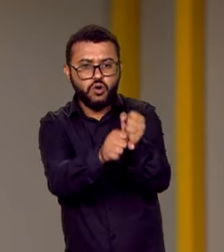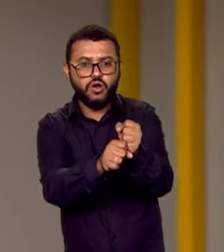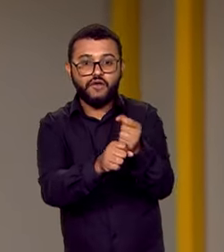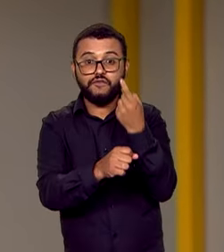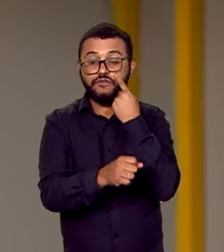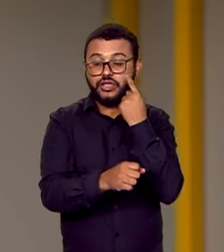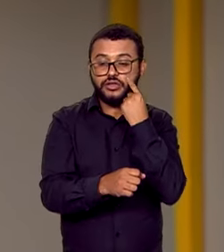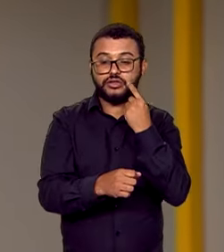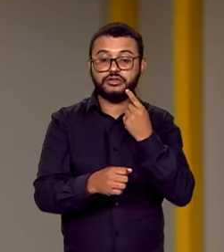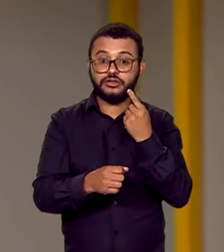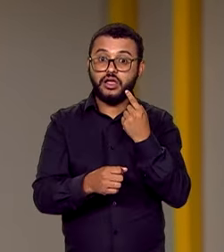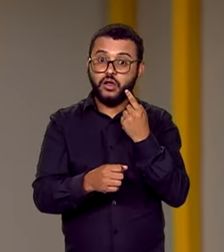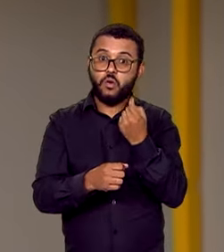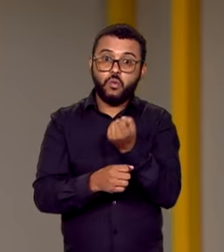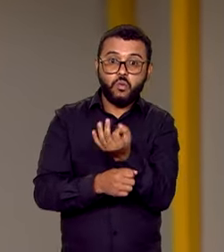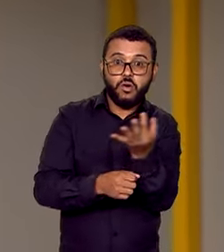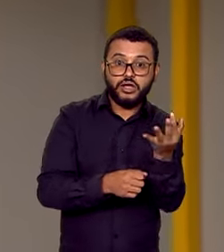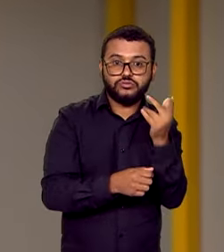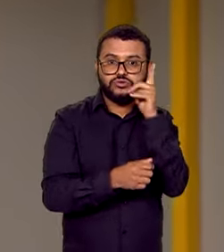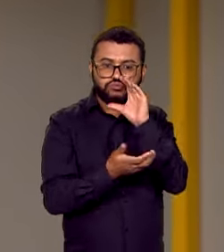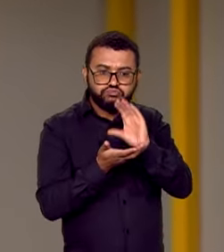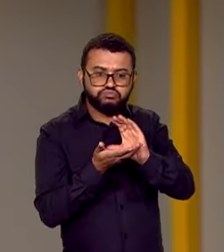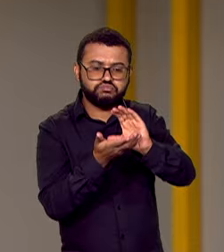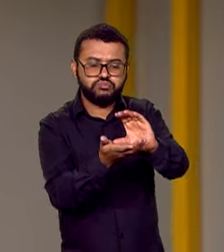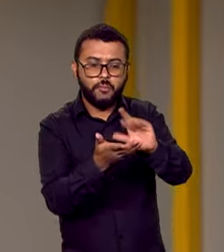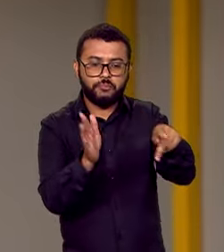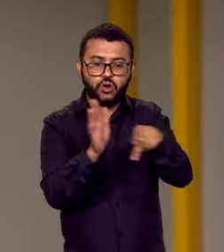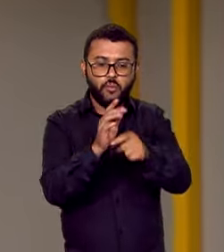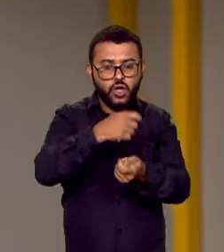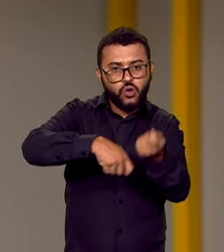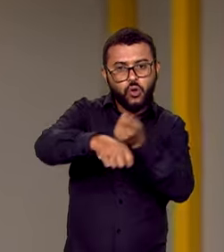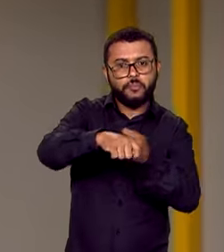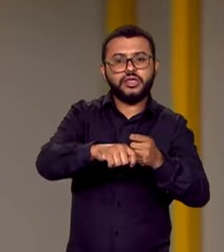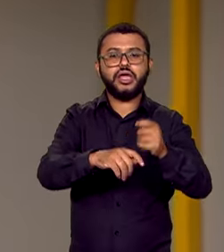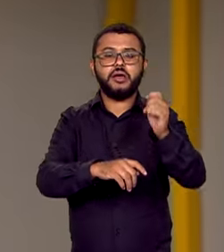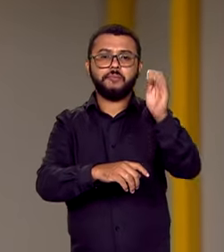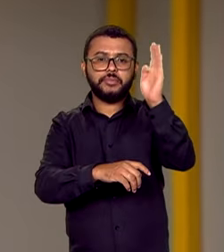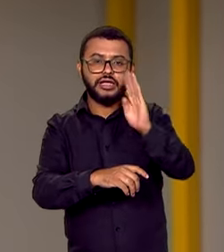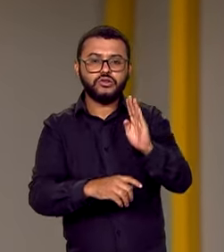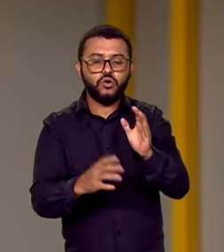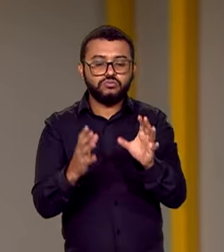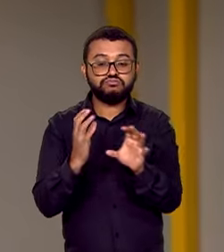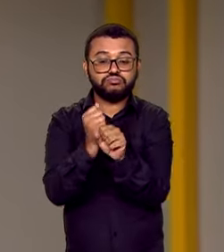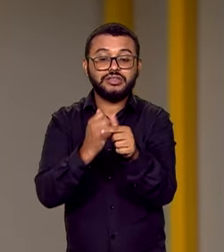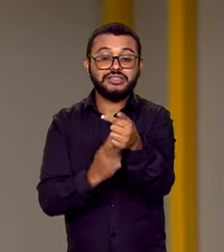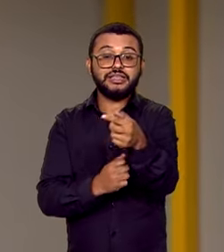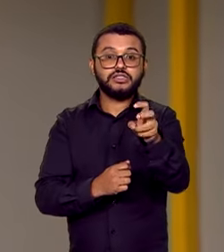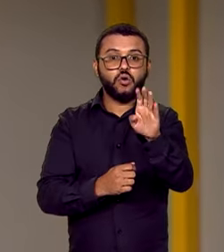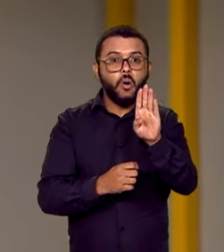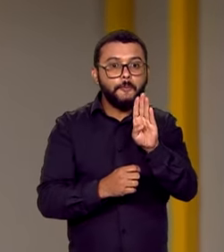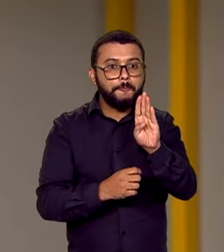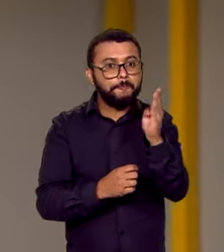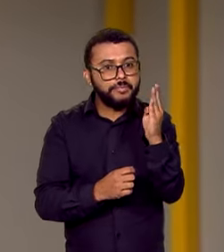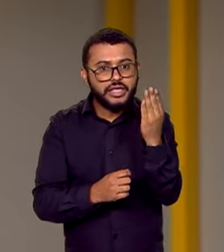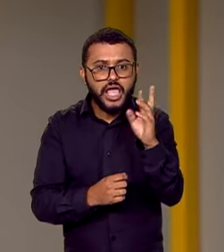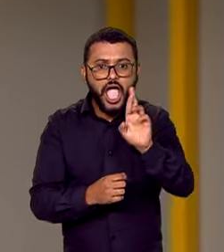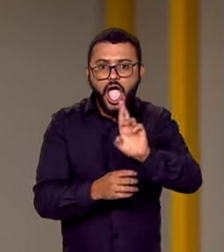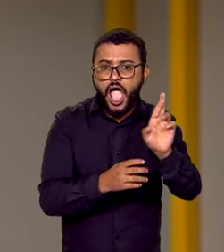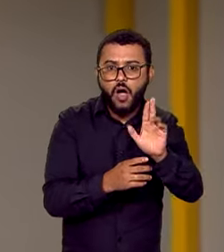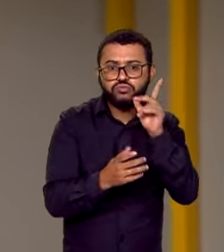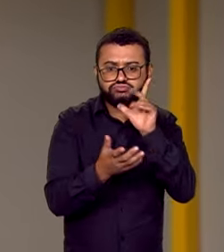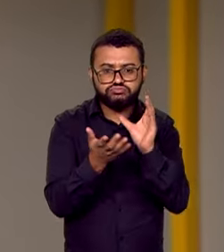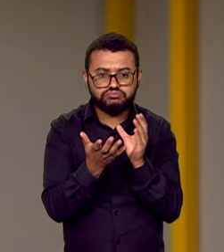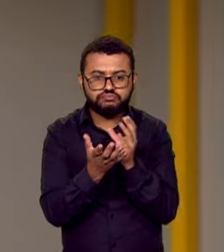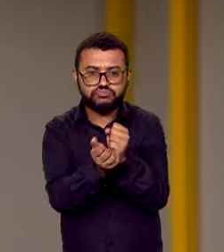injetado na economia brasileira chegou a R 75 bilhões de janeiro a